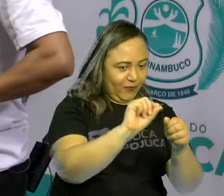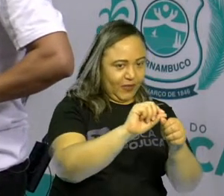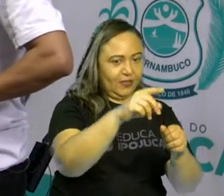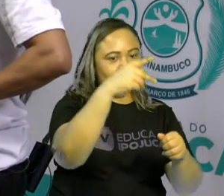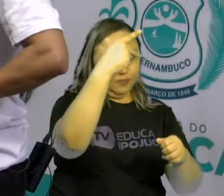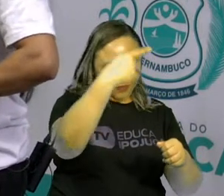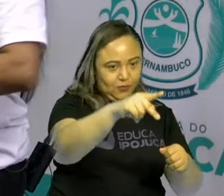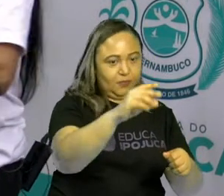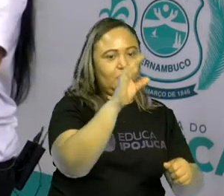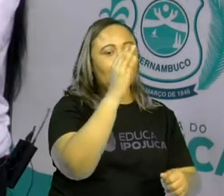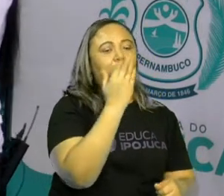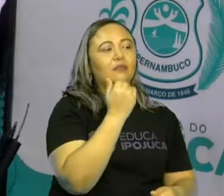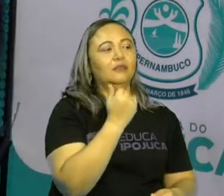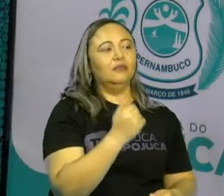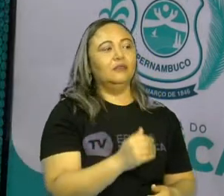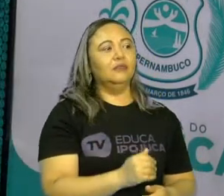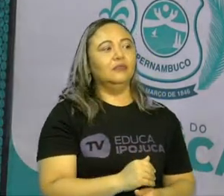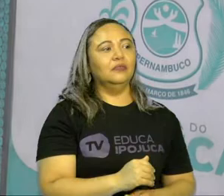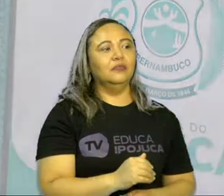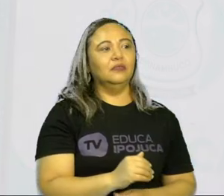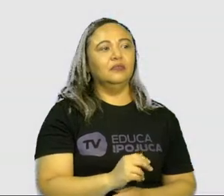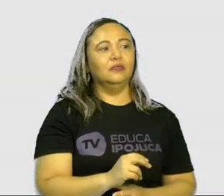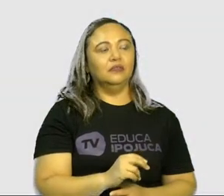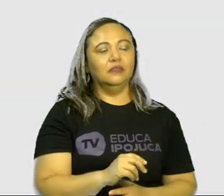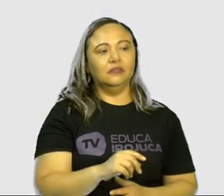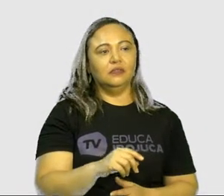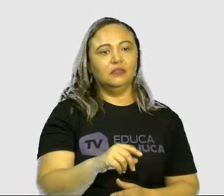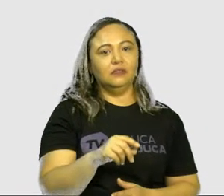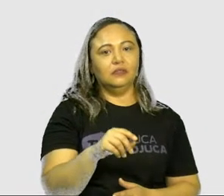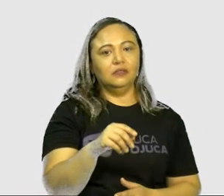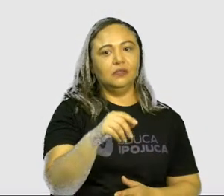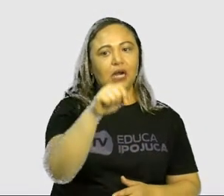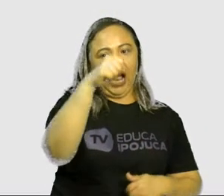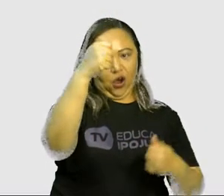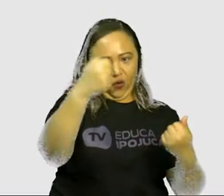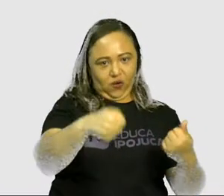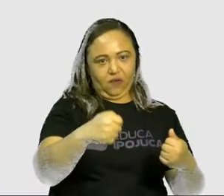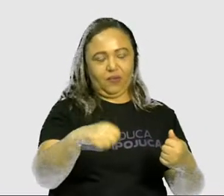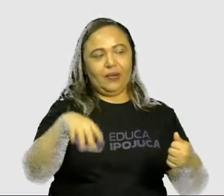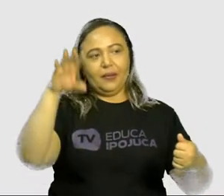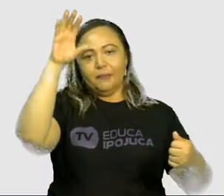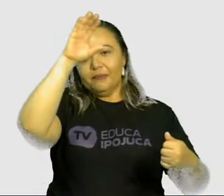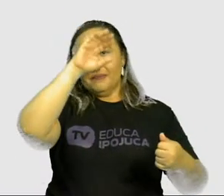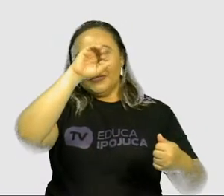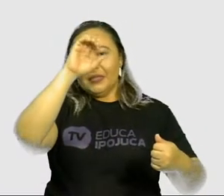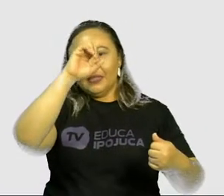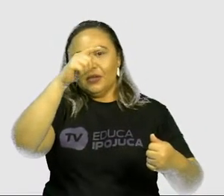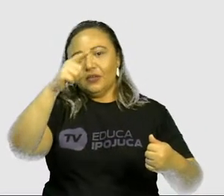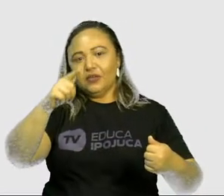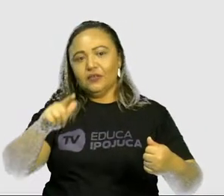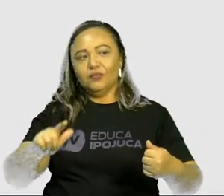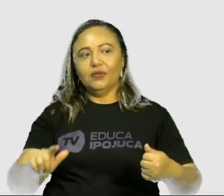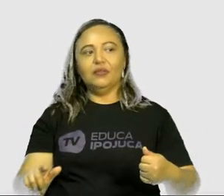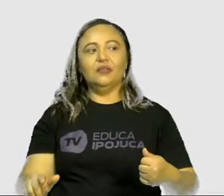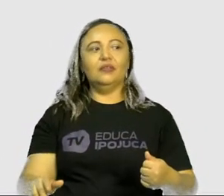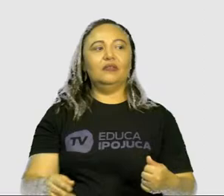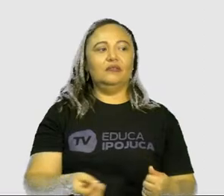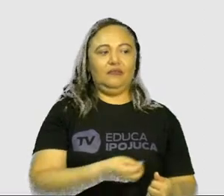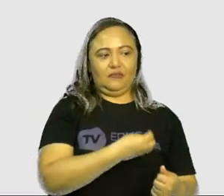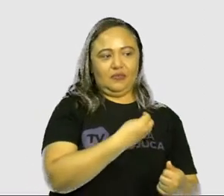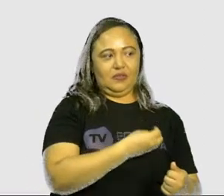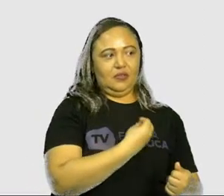os seres heterotrófos. Que seres são esses? Esses